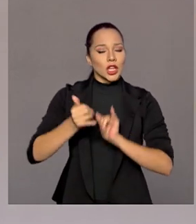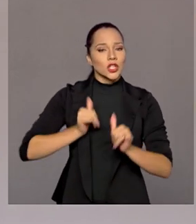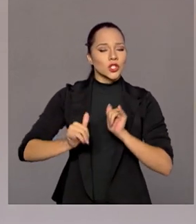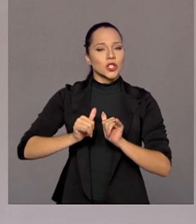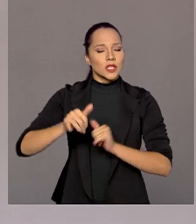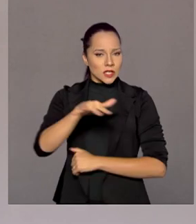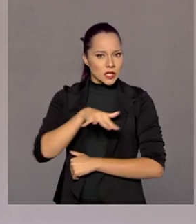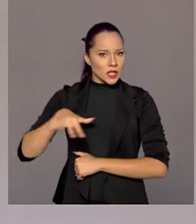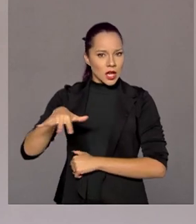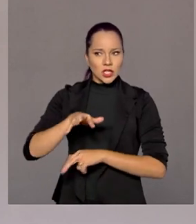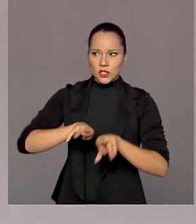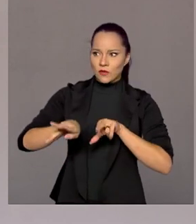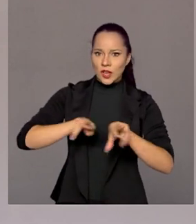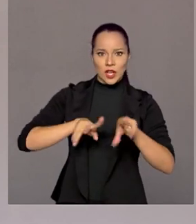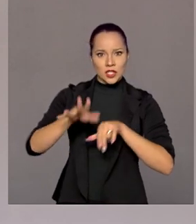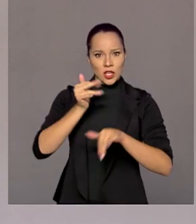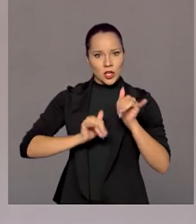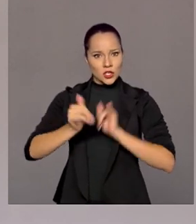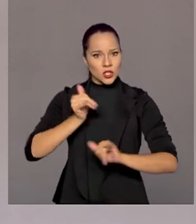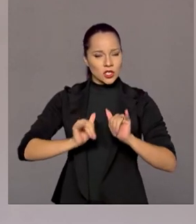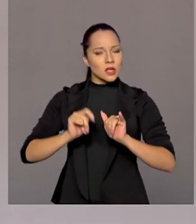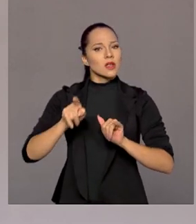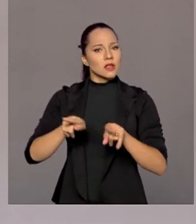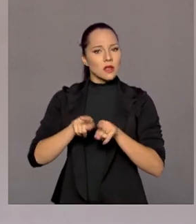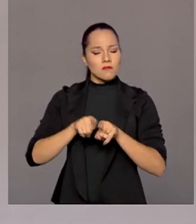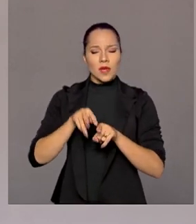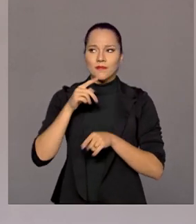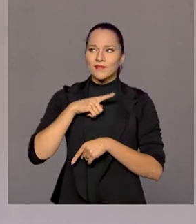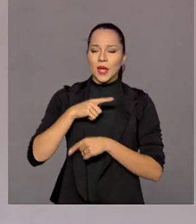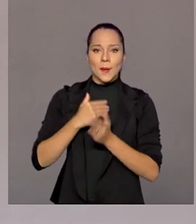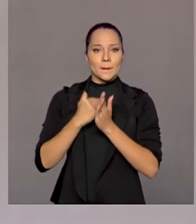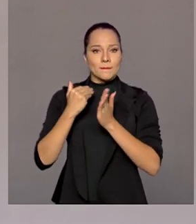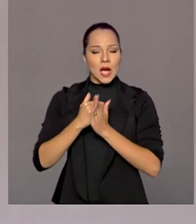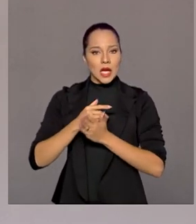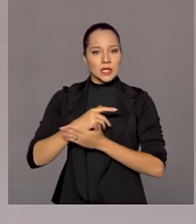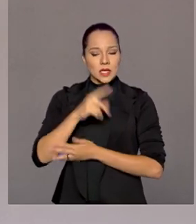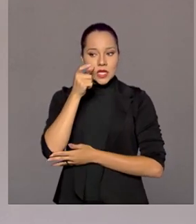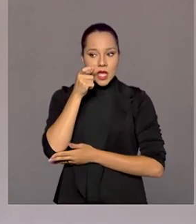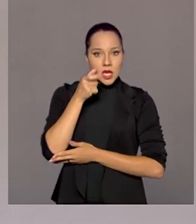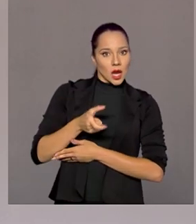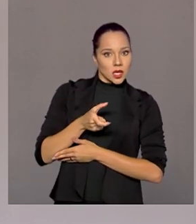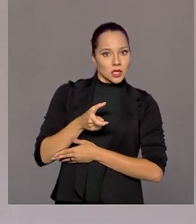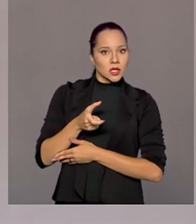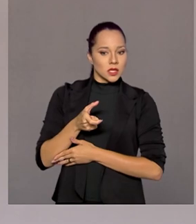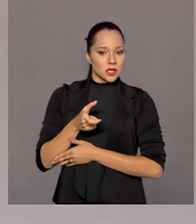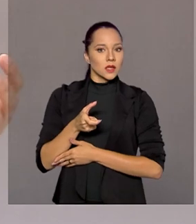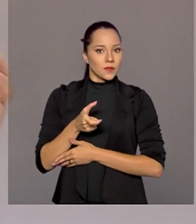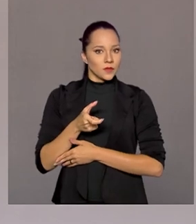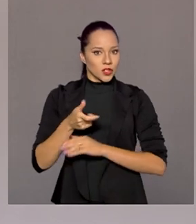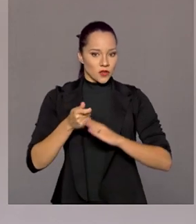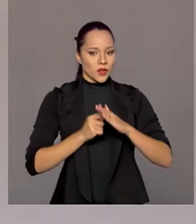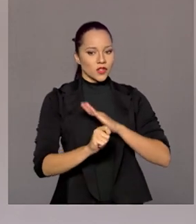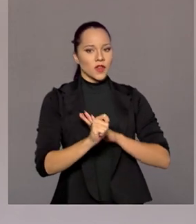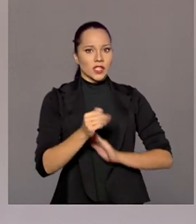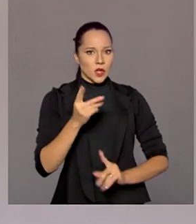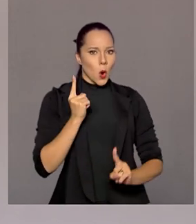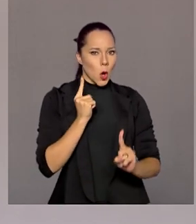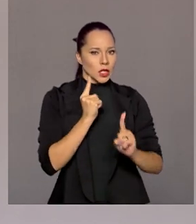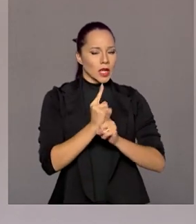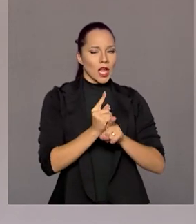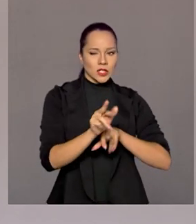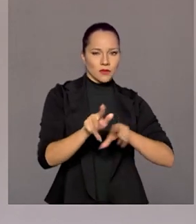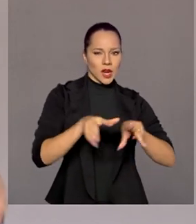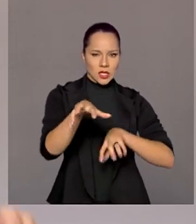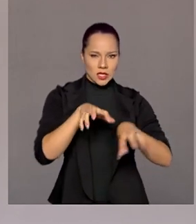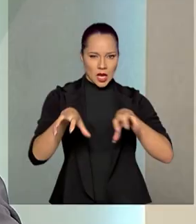matriz energética tão diversificada, isso também atrai investidores externos? É mais fácil eles identificarem nichos para